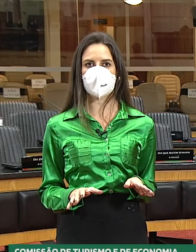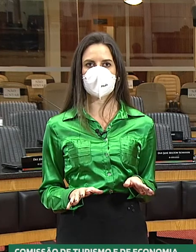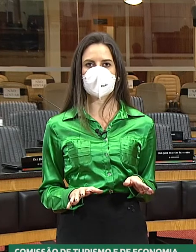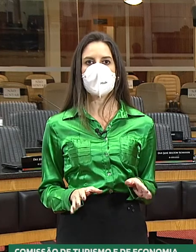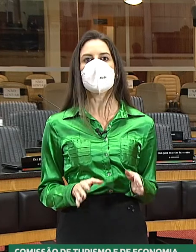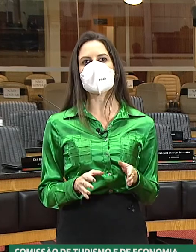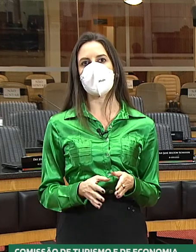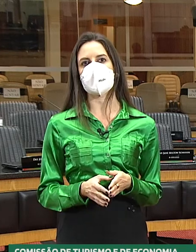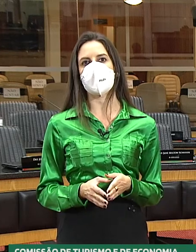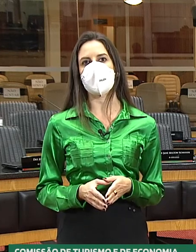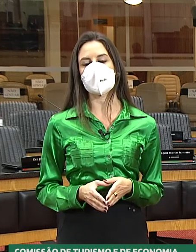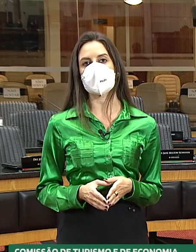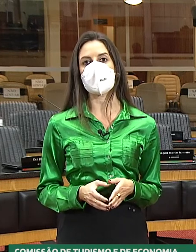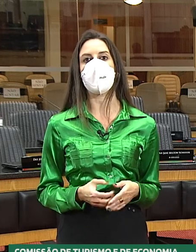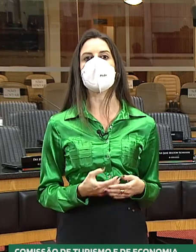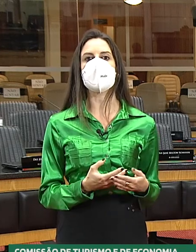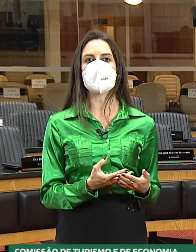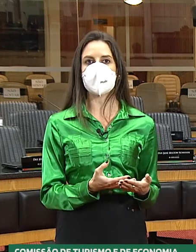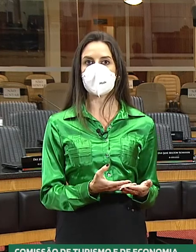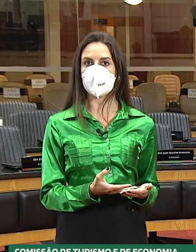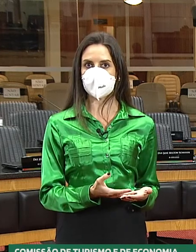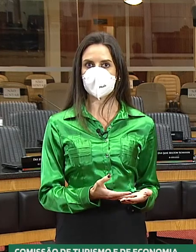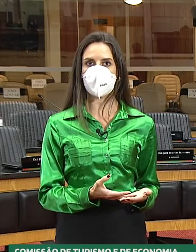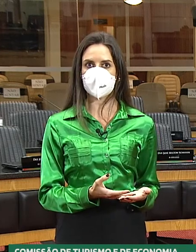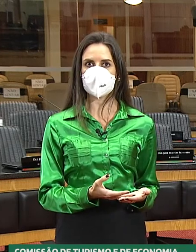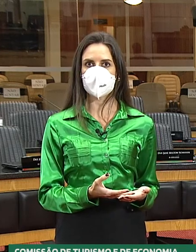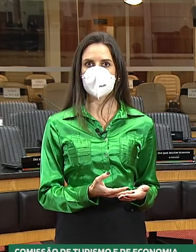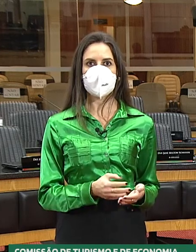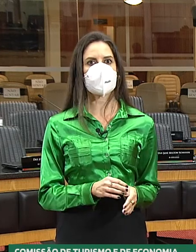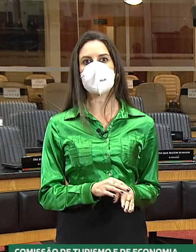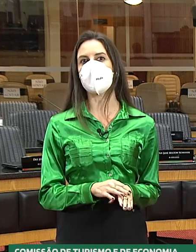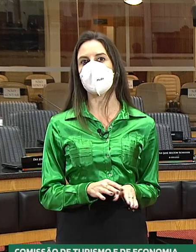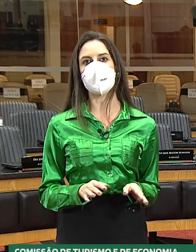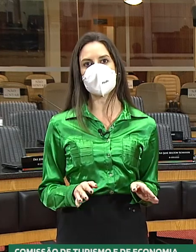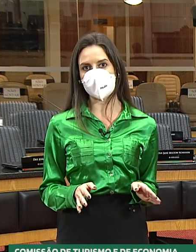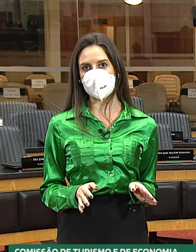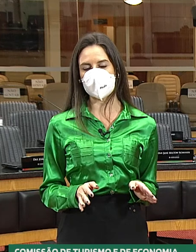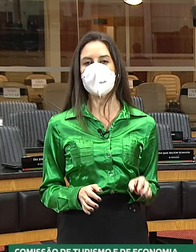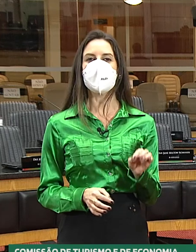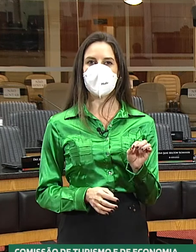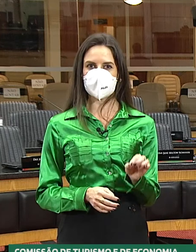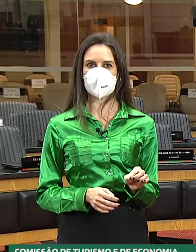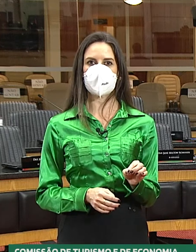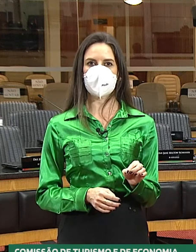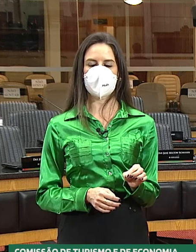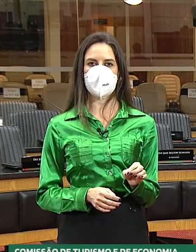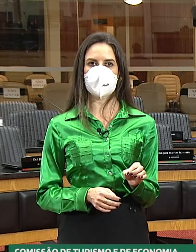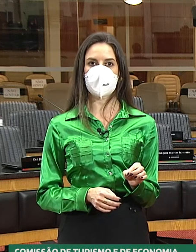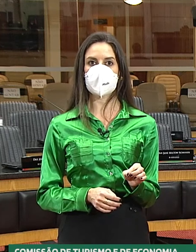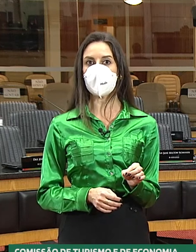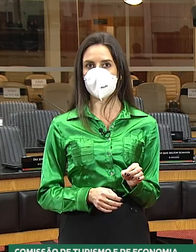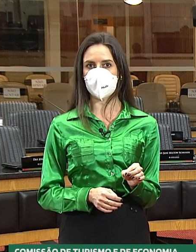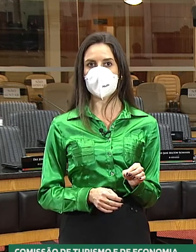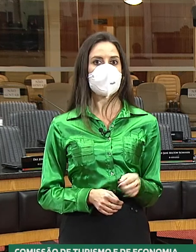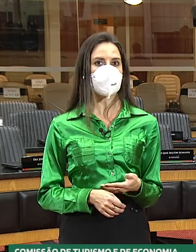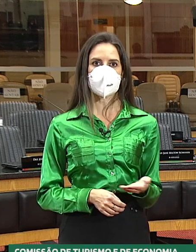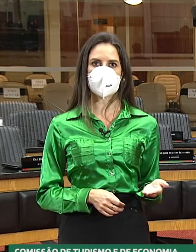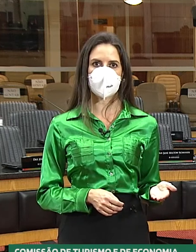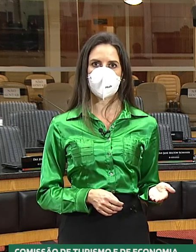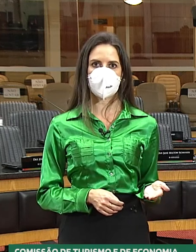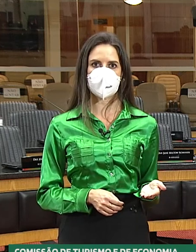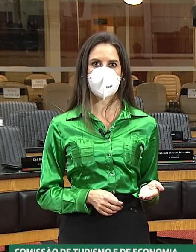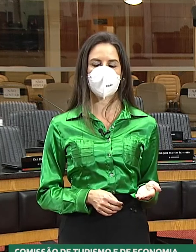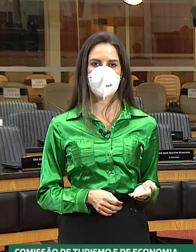causar impactos, os carros elétricos podem gerar economia no bolso. E já não é novidade que instituições de ensino superior